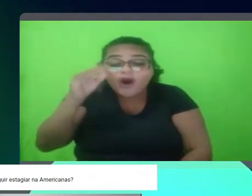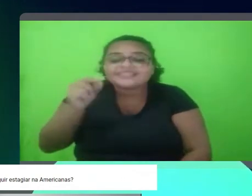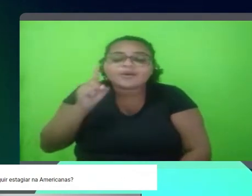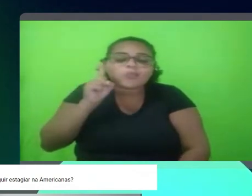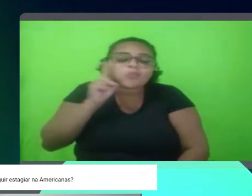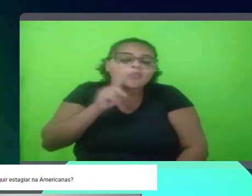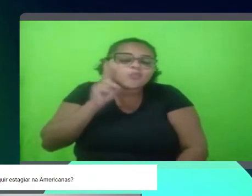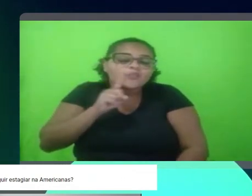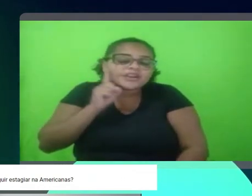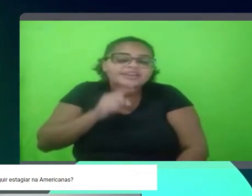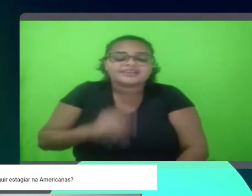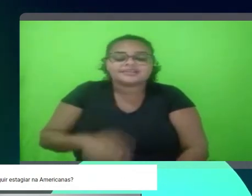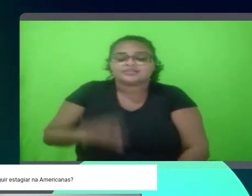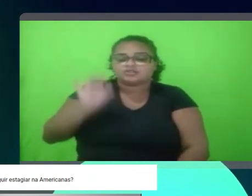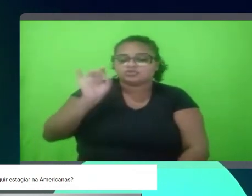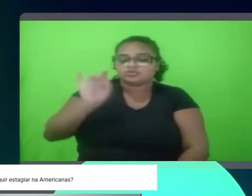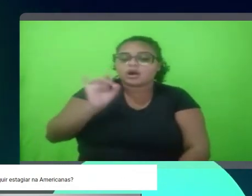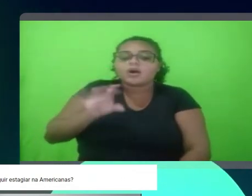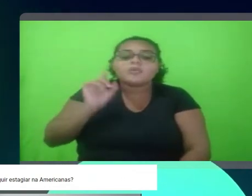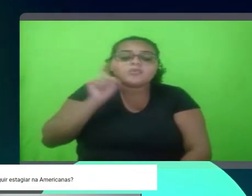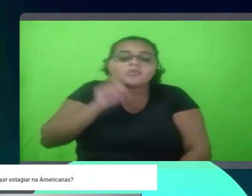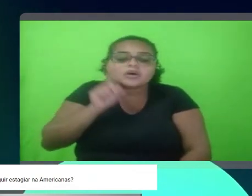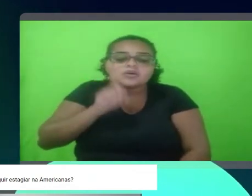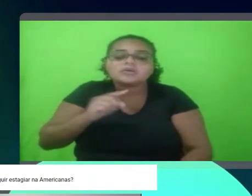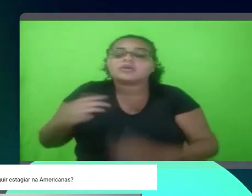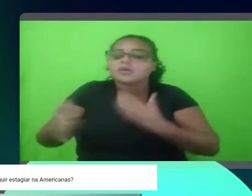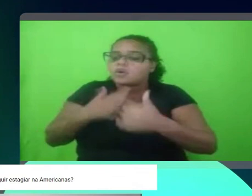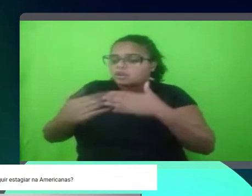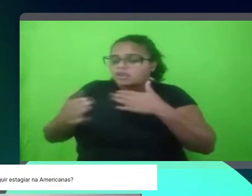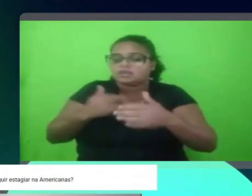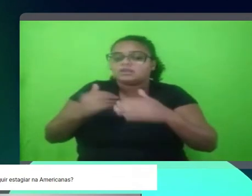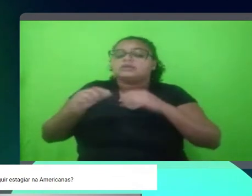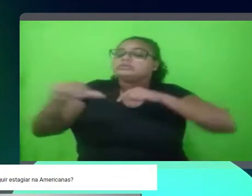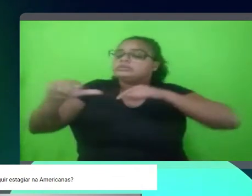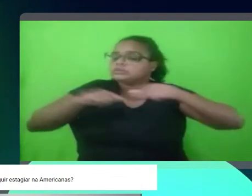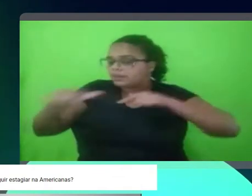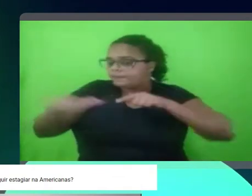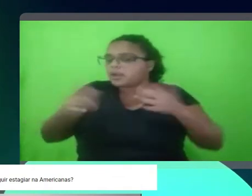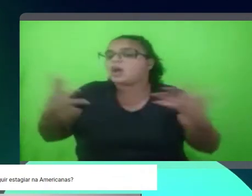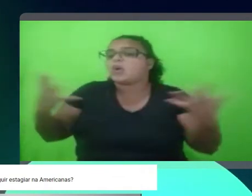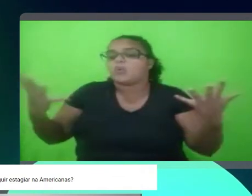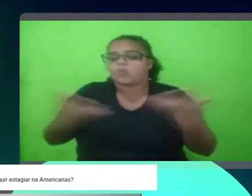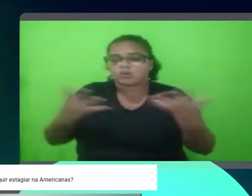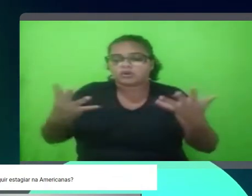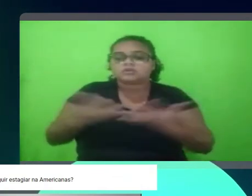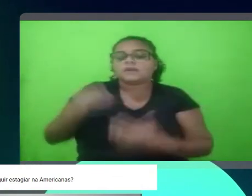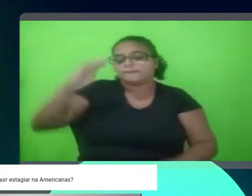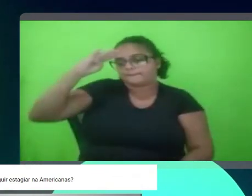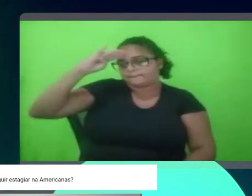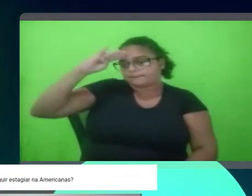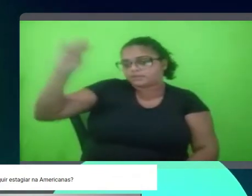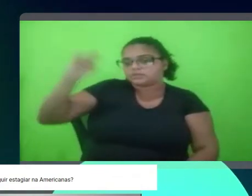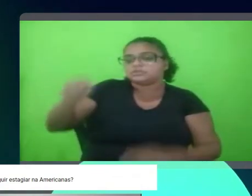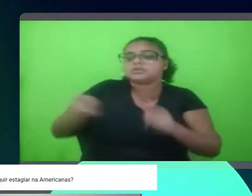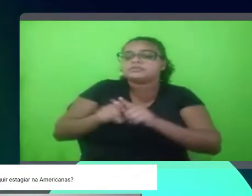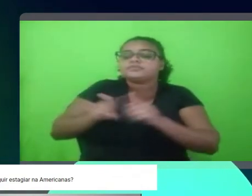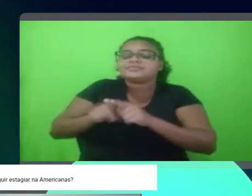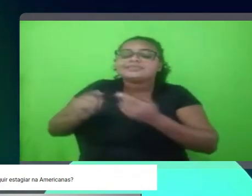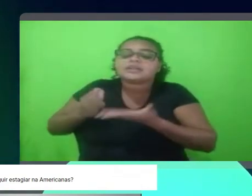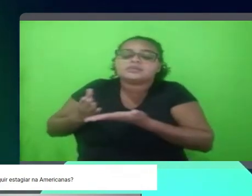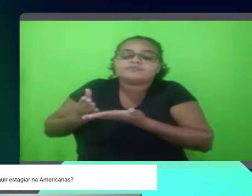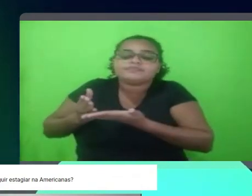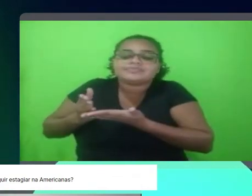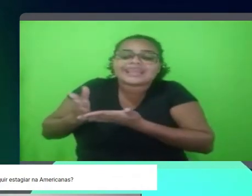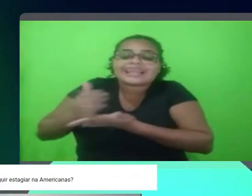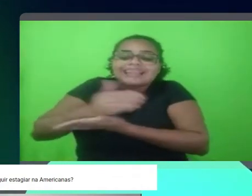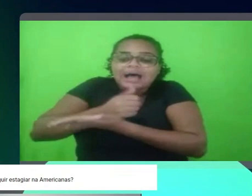eu acho que isso aí serve, né, não só para Americanas, mas para qualquer emprego, né, eu acho que hoje em dia, principalmente quando você está falando da área de dados, da área de